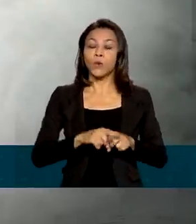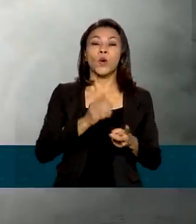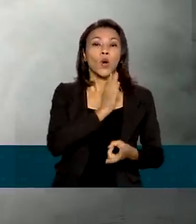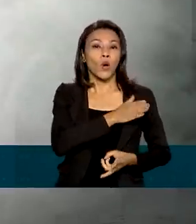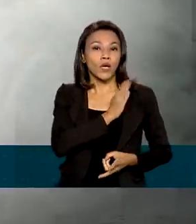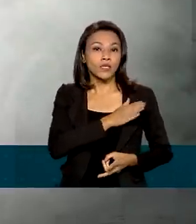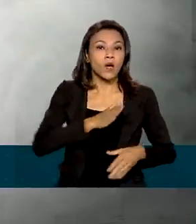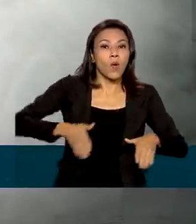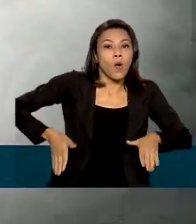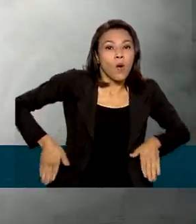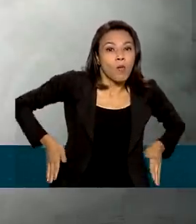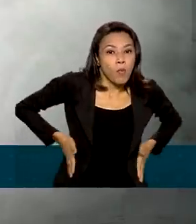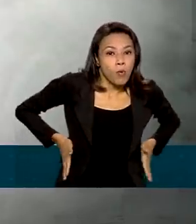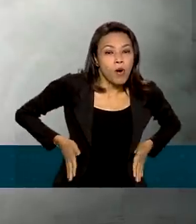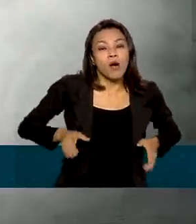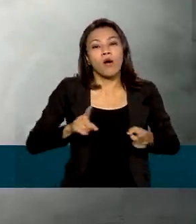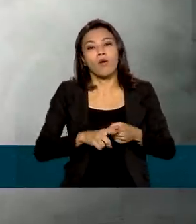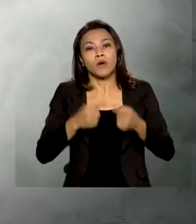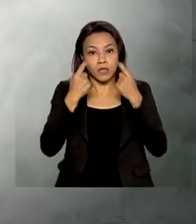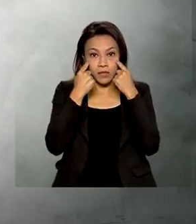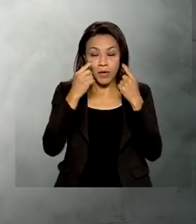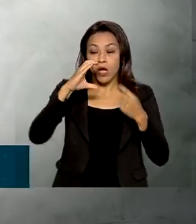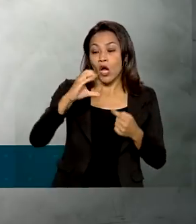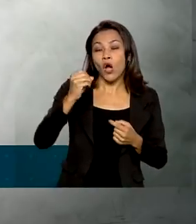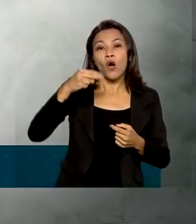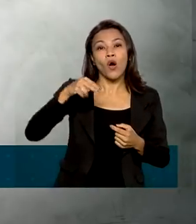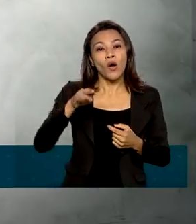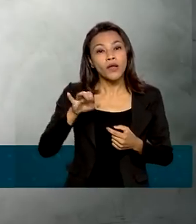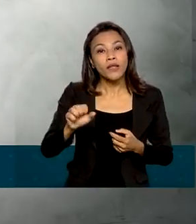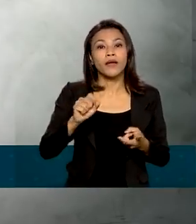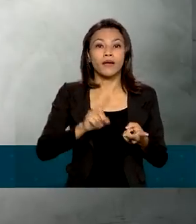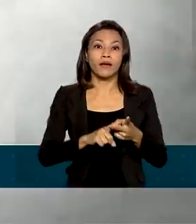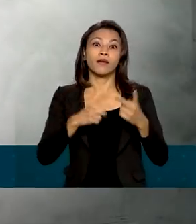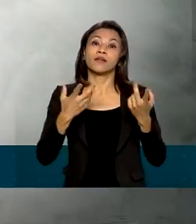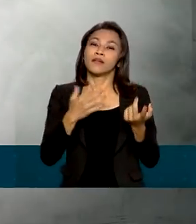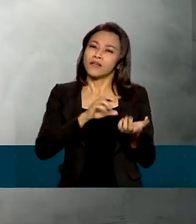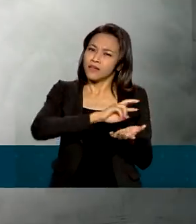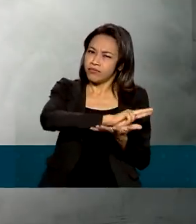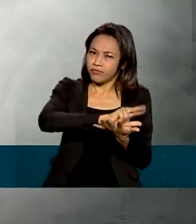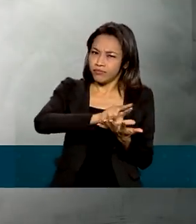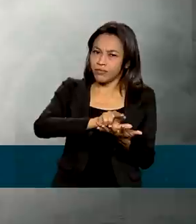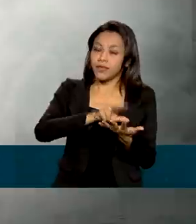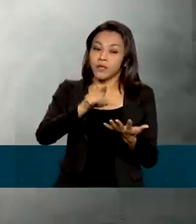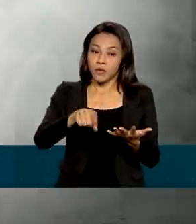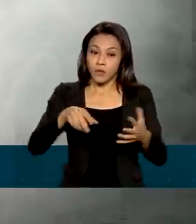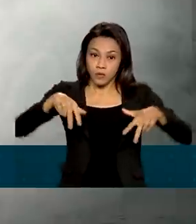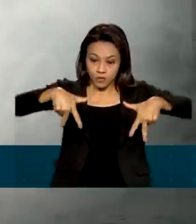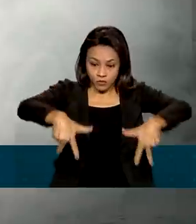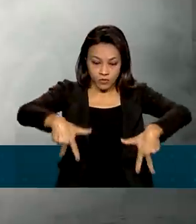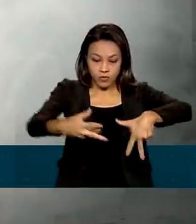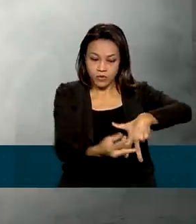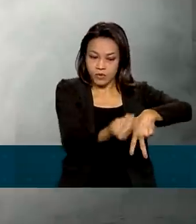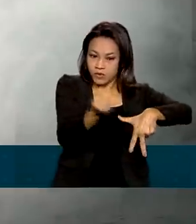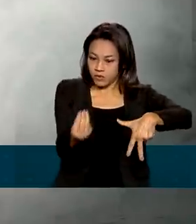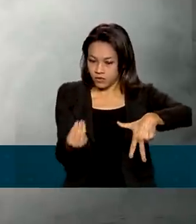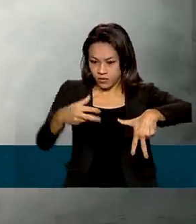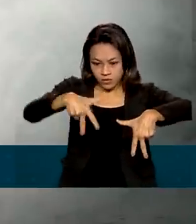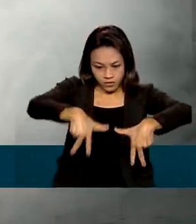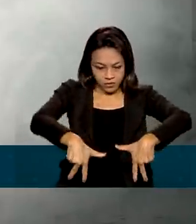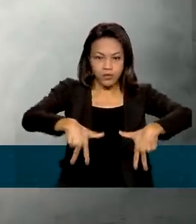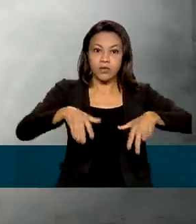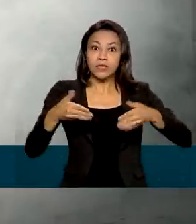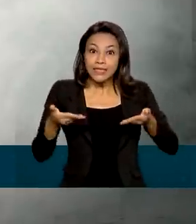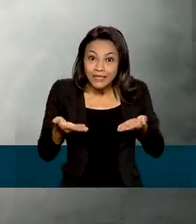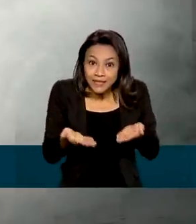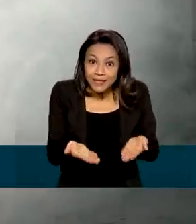ou até de tecidos como córnea, pele, ossos e medula óssea. Transplante de órgãos é uma ação que não